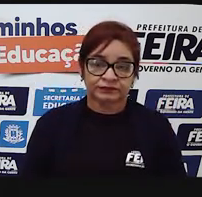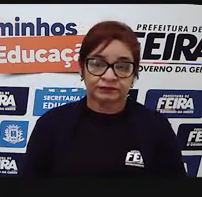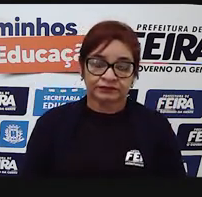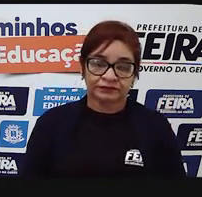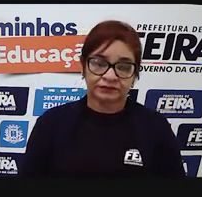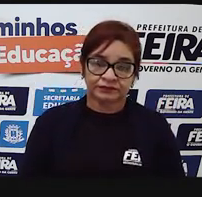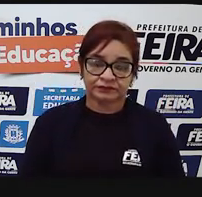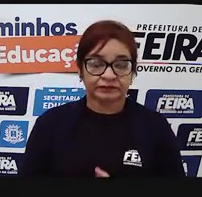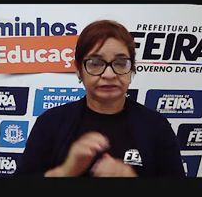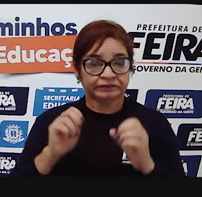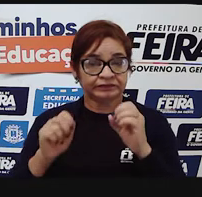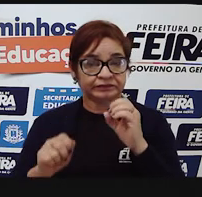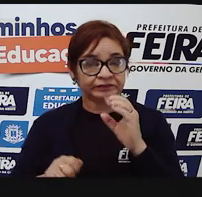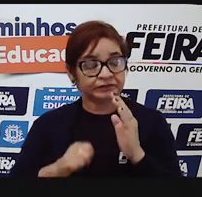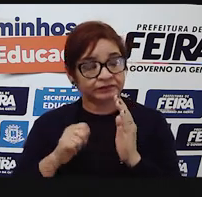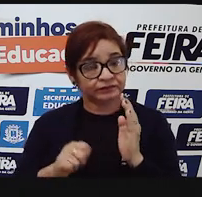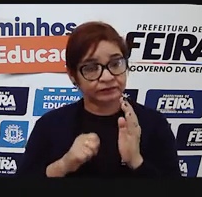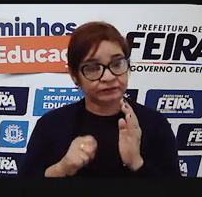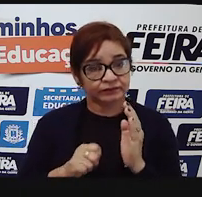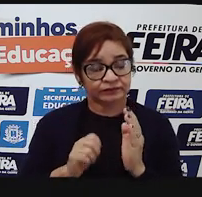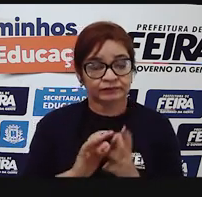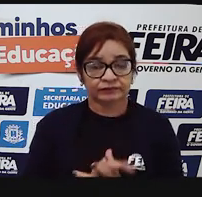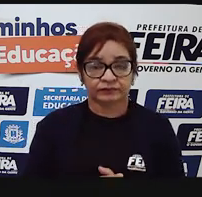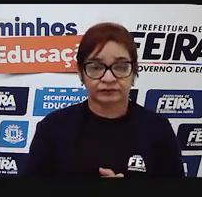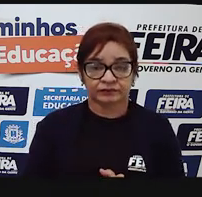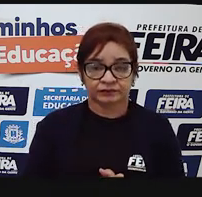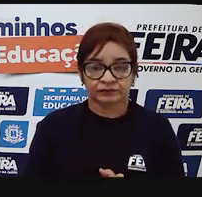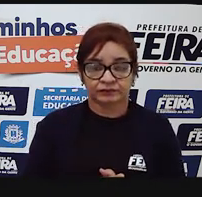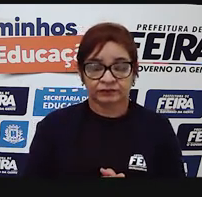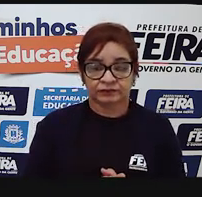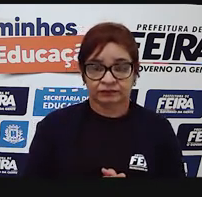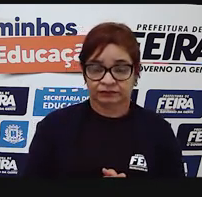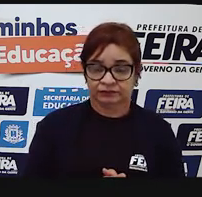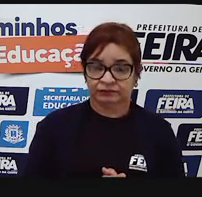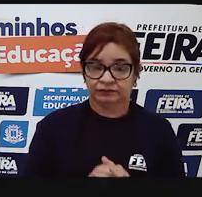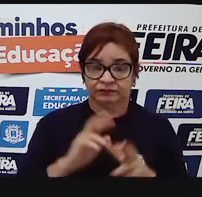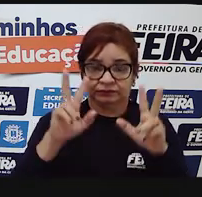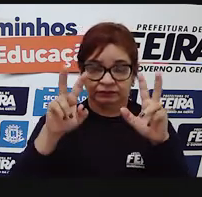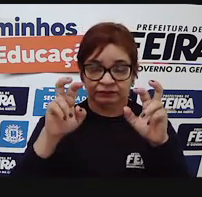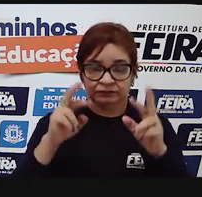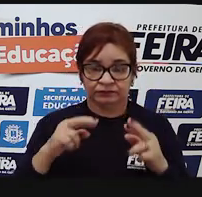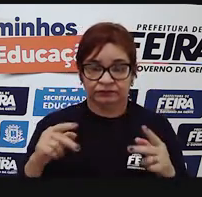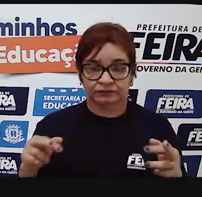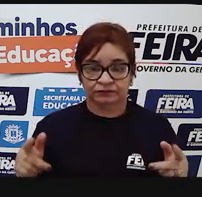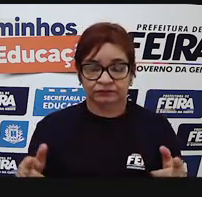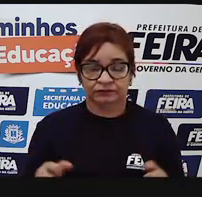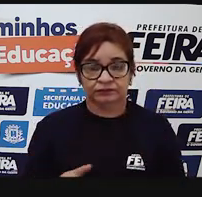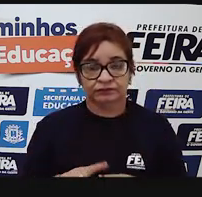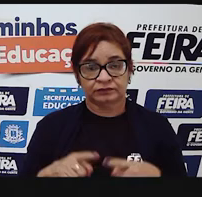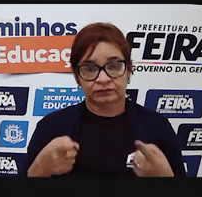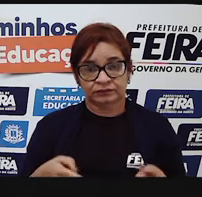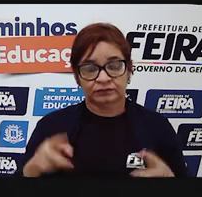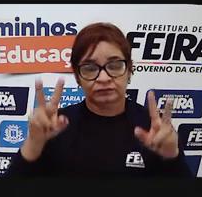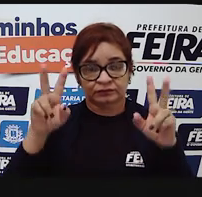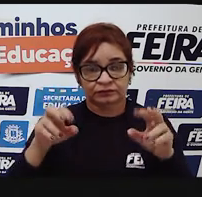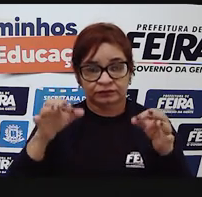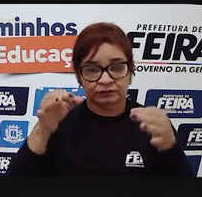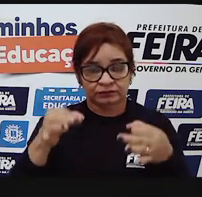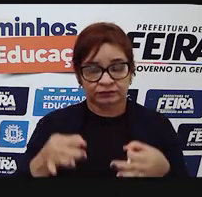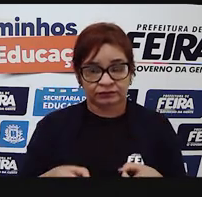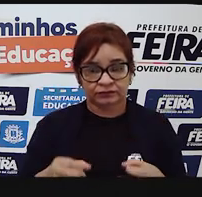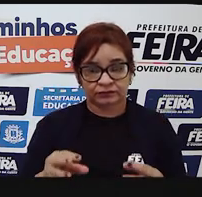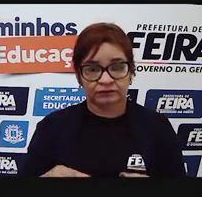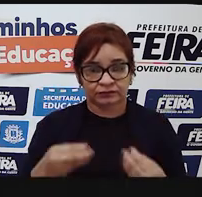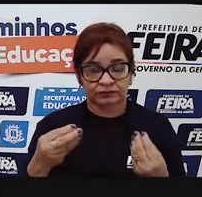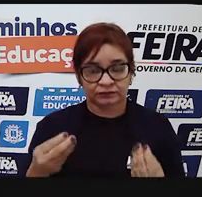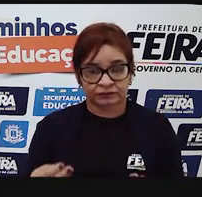Uma reportagem, uma notícia de jornal, não toca muitas vezes em vários temas ao mesmo tempo, mas tem um tema específico com